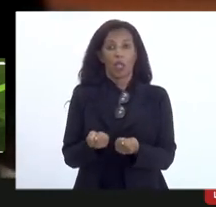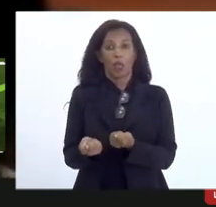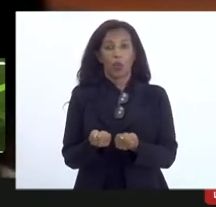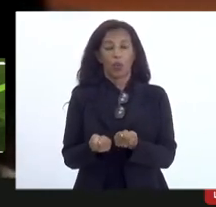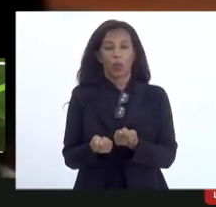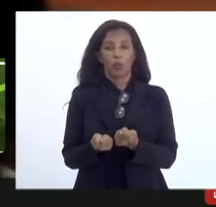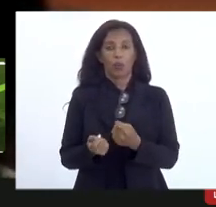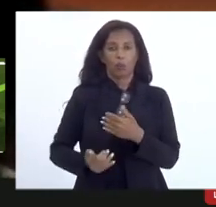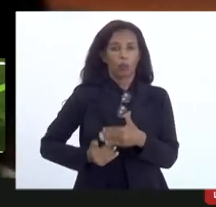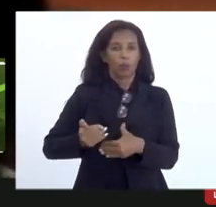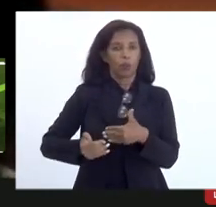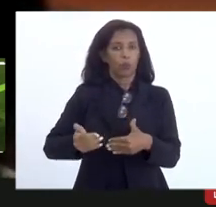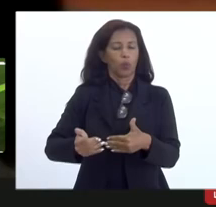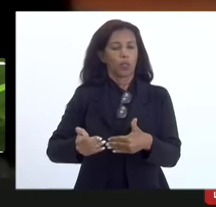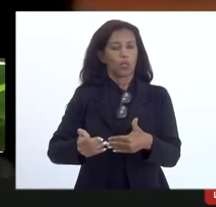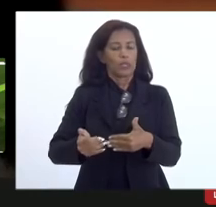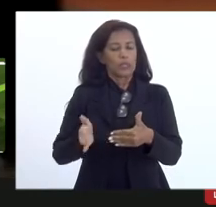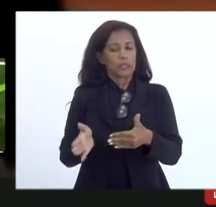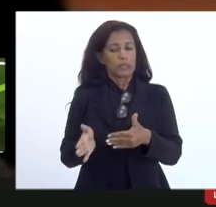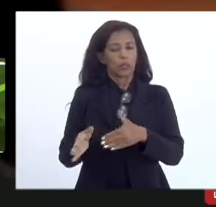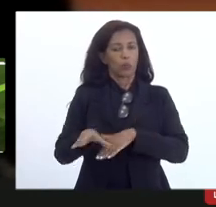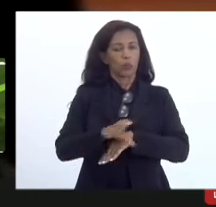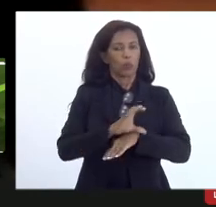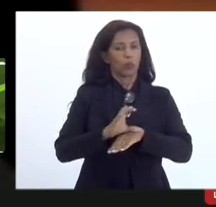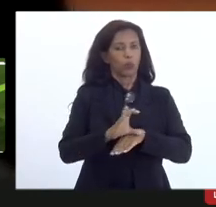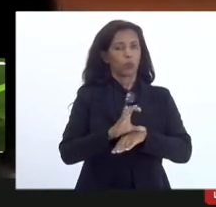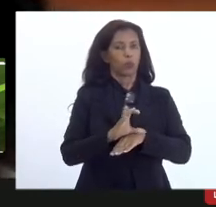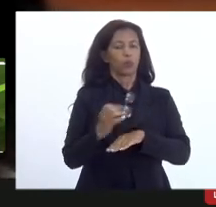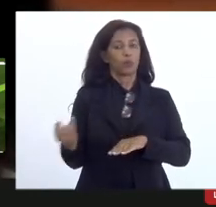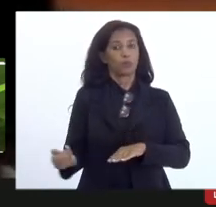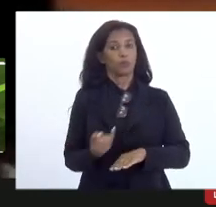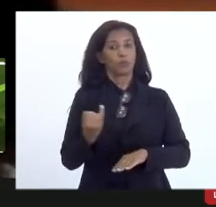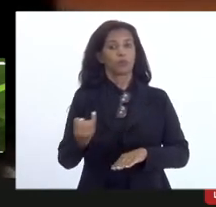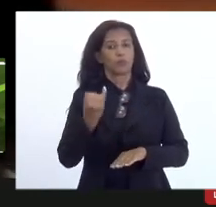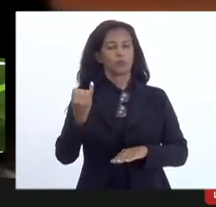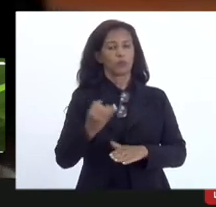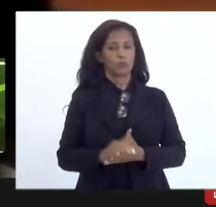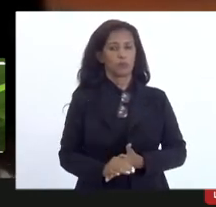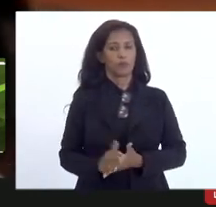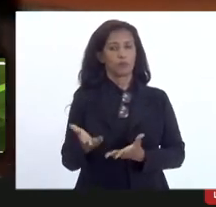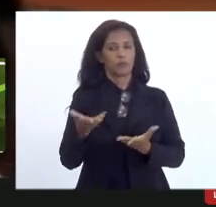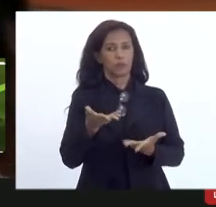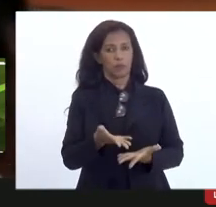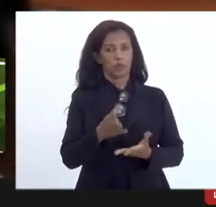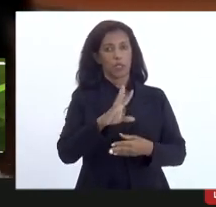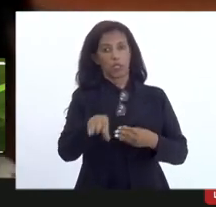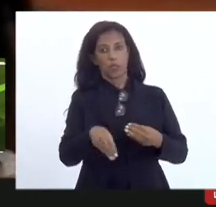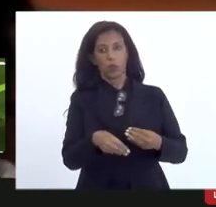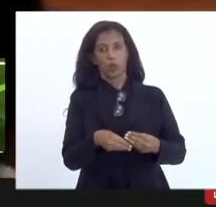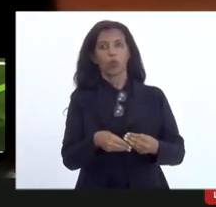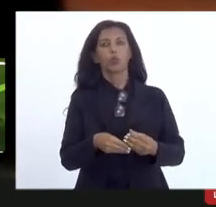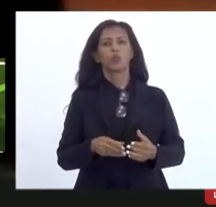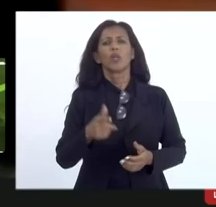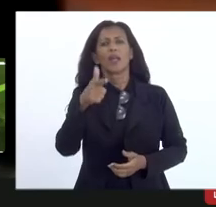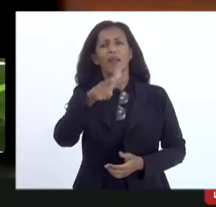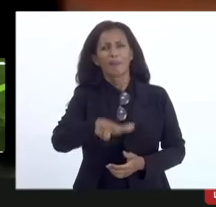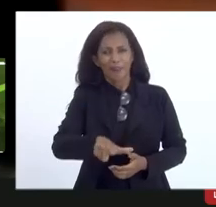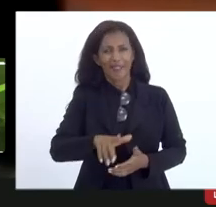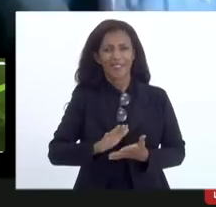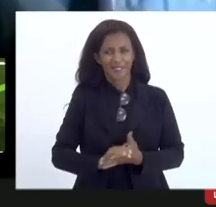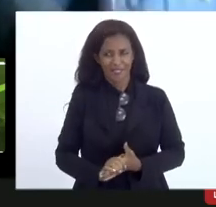processual. São princípios constitucionais importantes de estar inclusos nesse projeto.